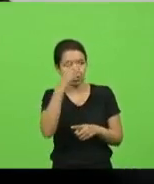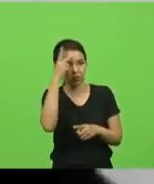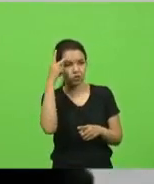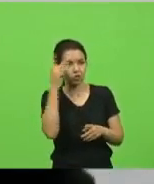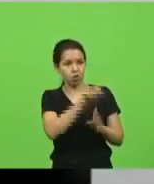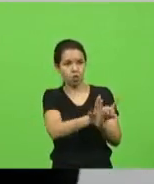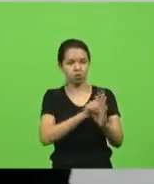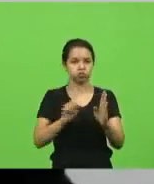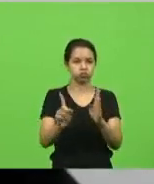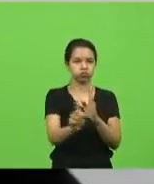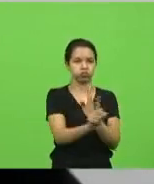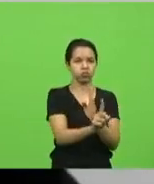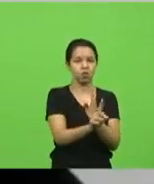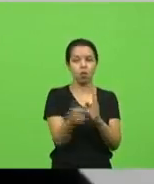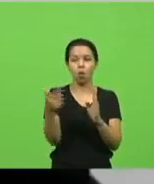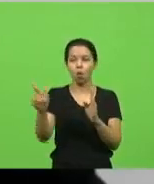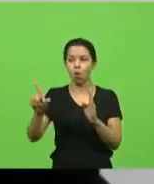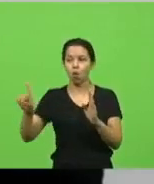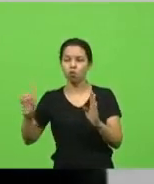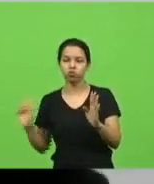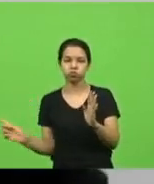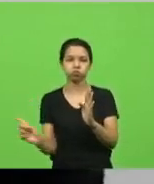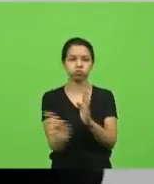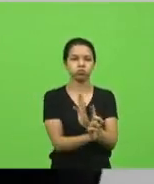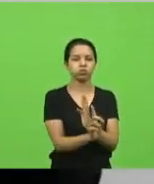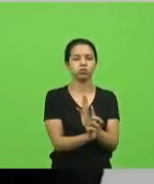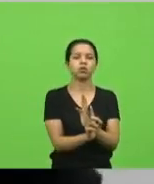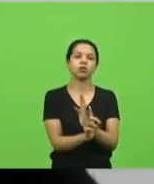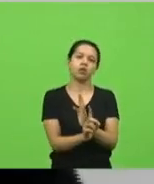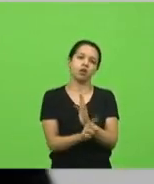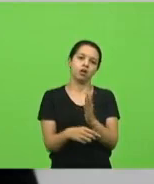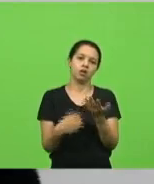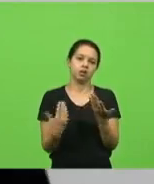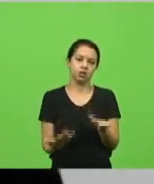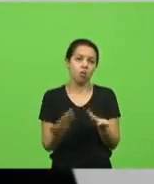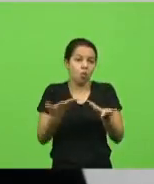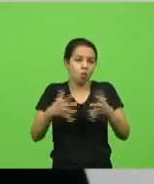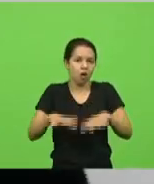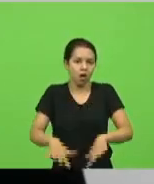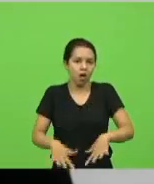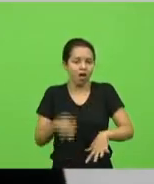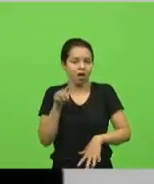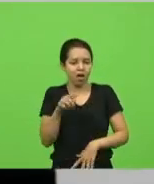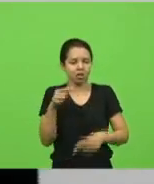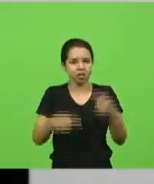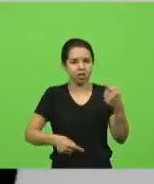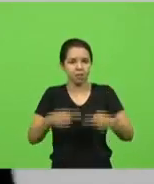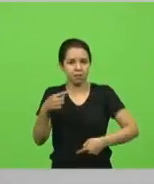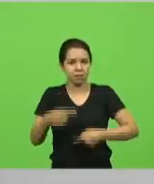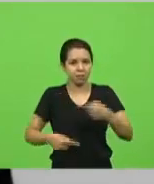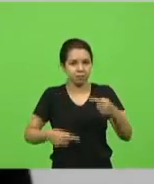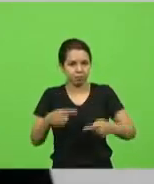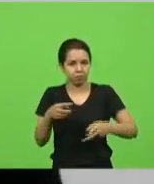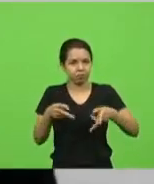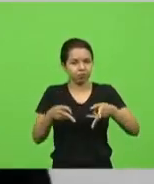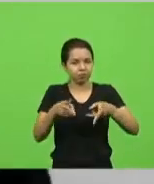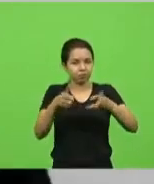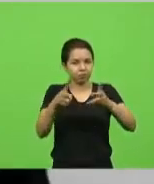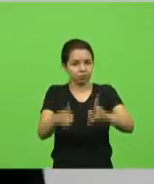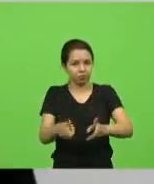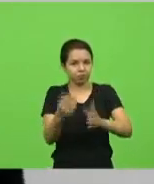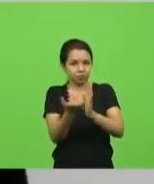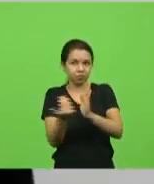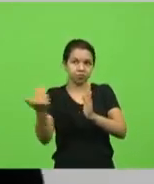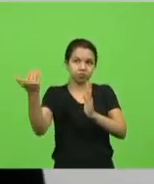passou, o outro passou. E eu não gostaria que esse debate predominasse sobre o debate da